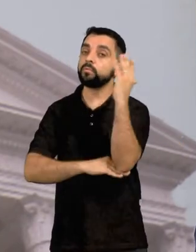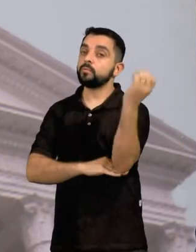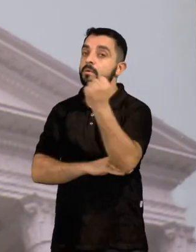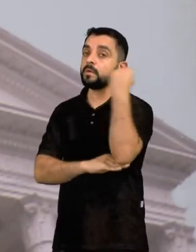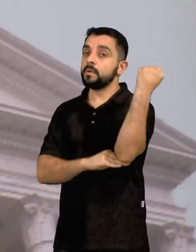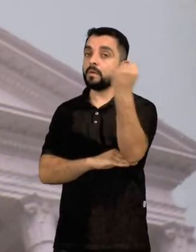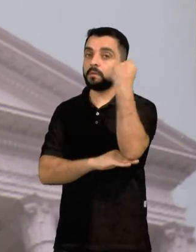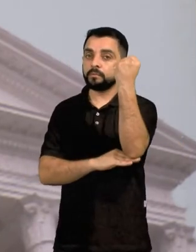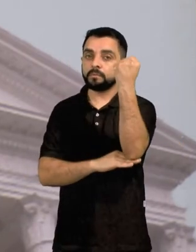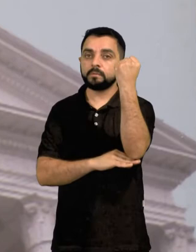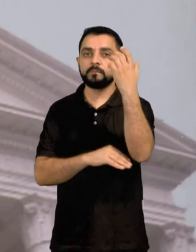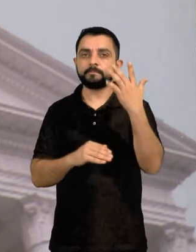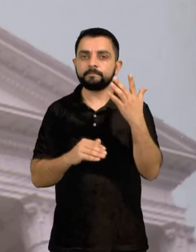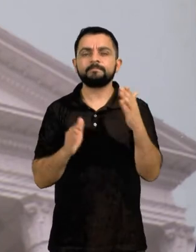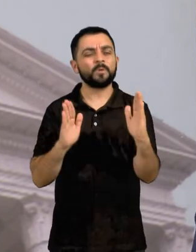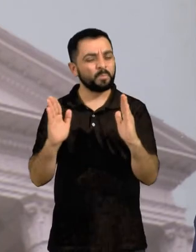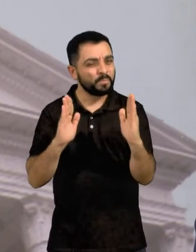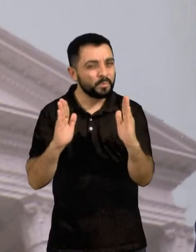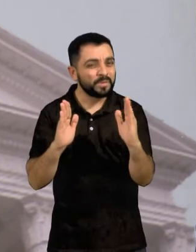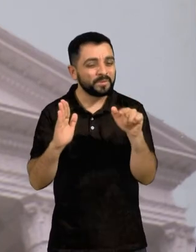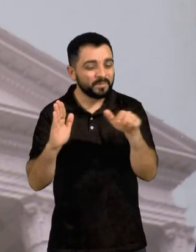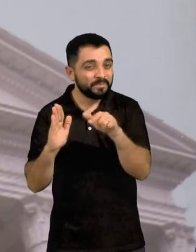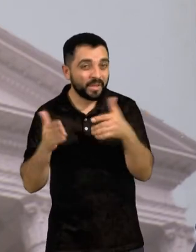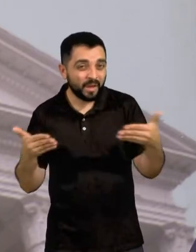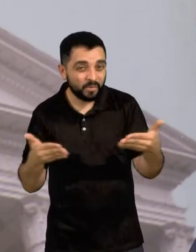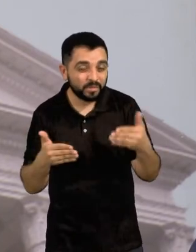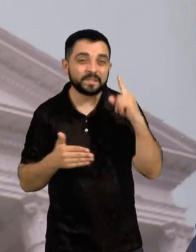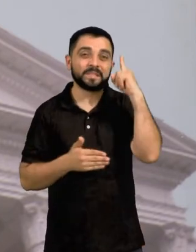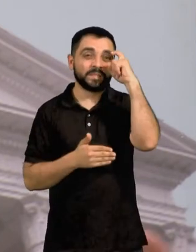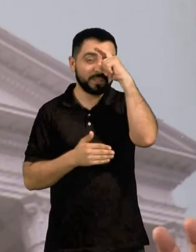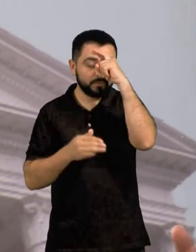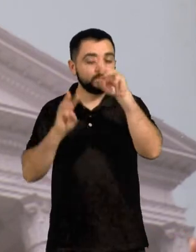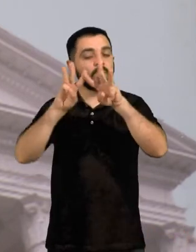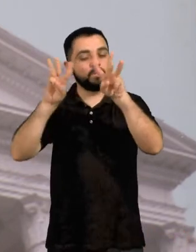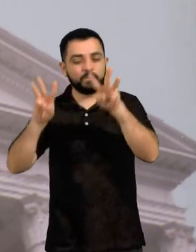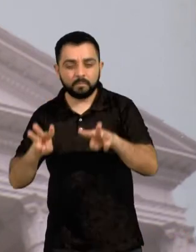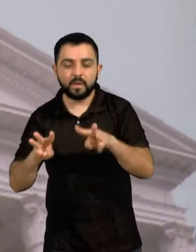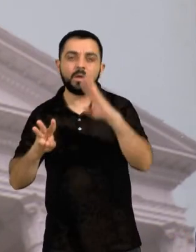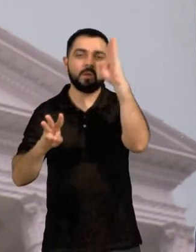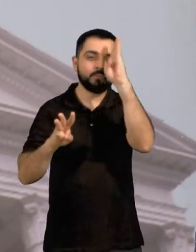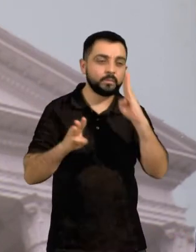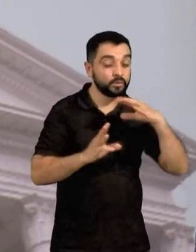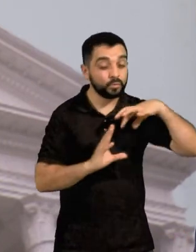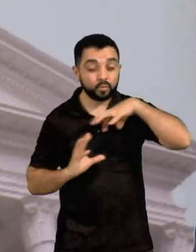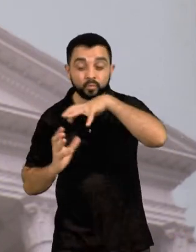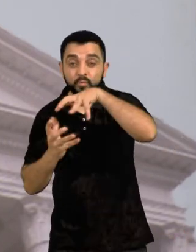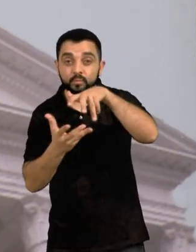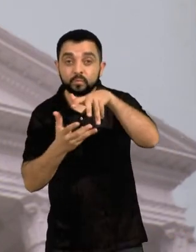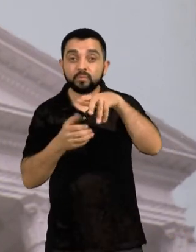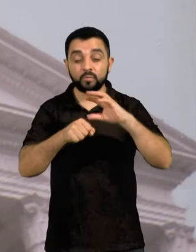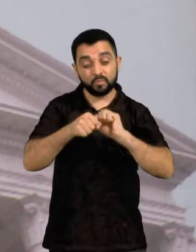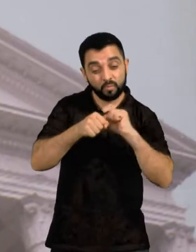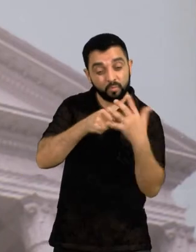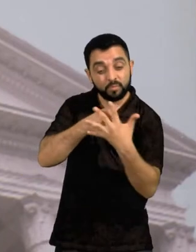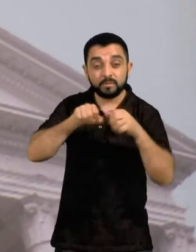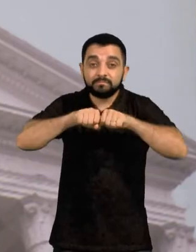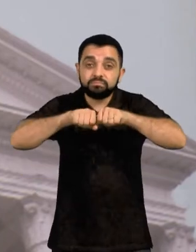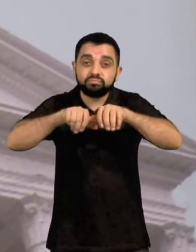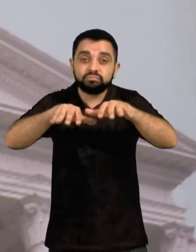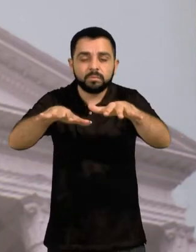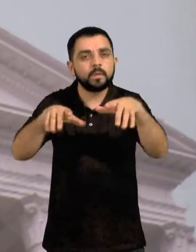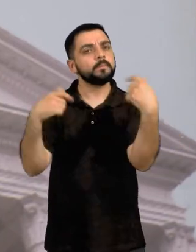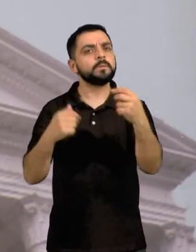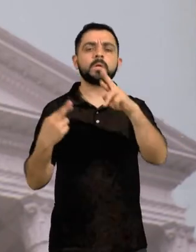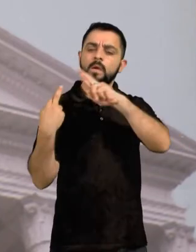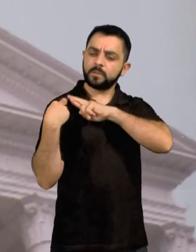passando por momentos difíceis, não só na UFPR, como no Brasil e em todo o mundo. Uma situação de pandemia que exige responsabilidade,